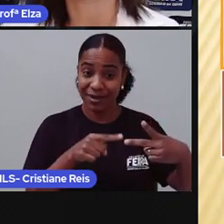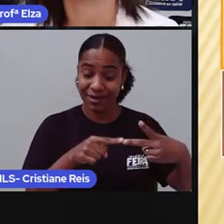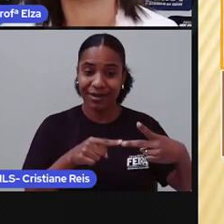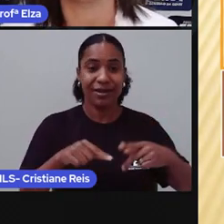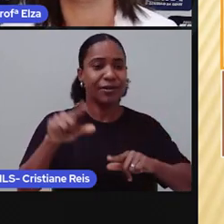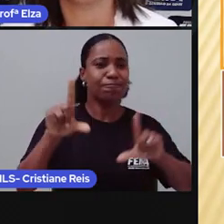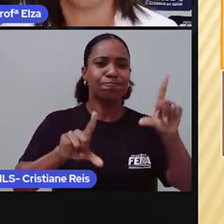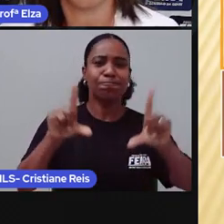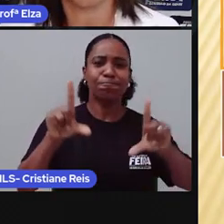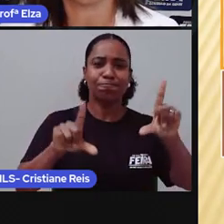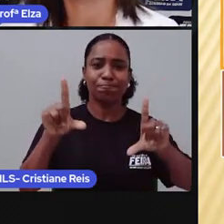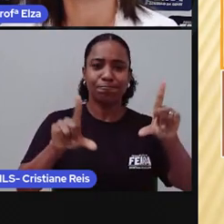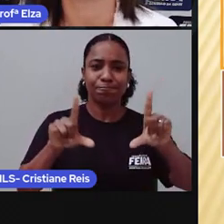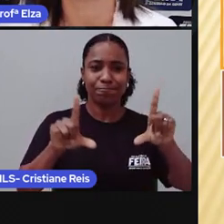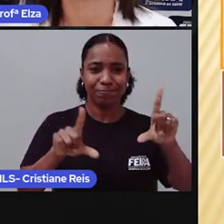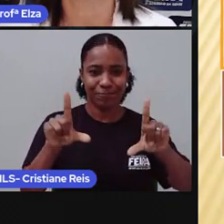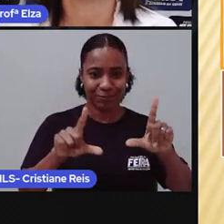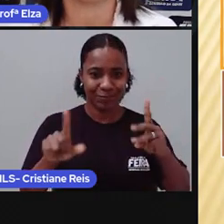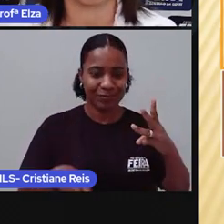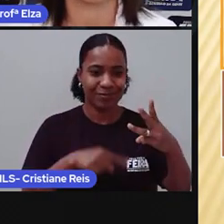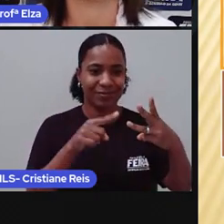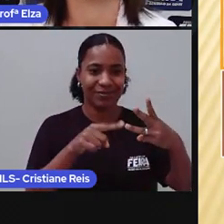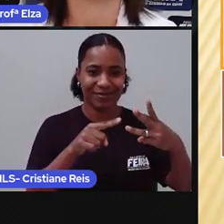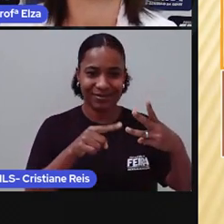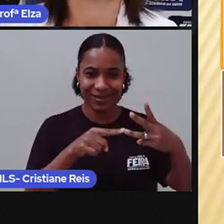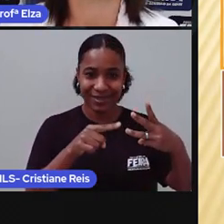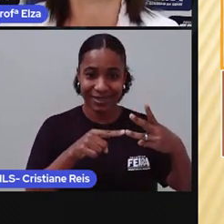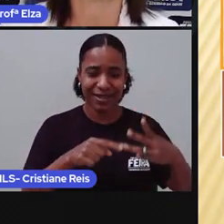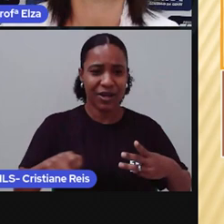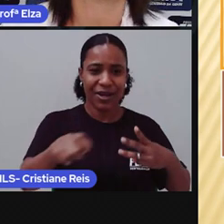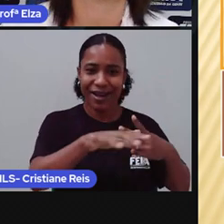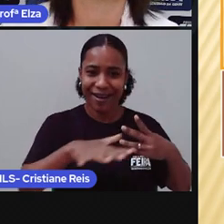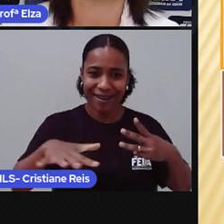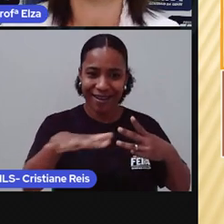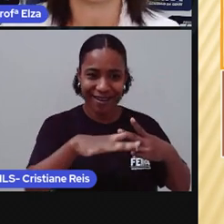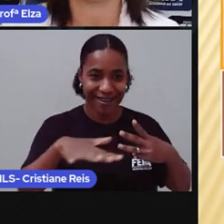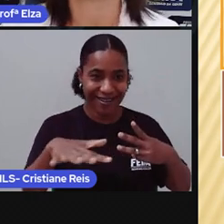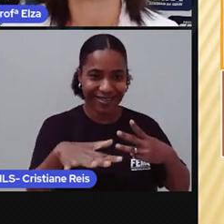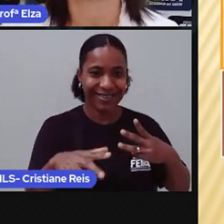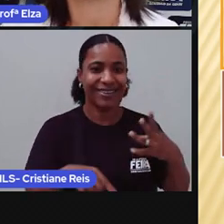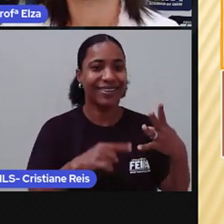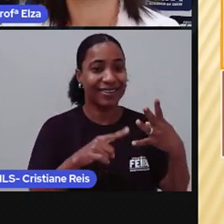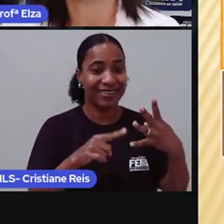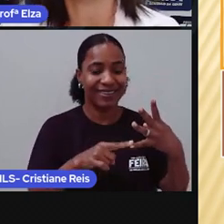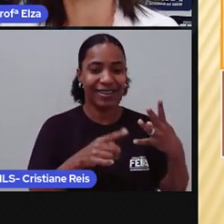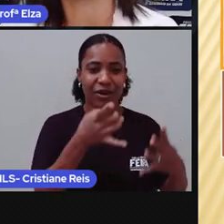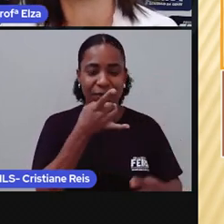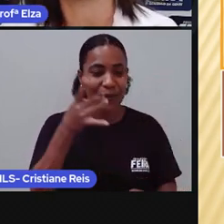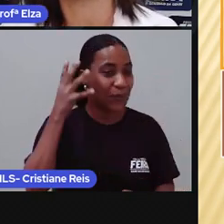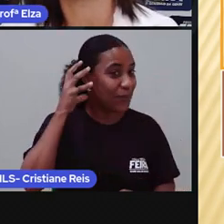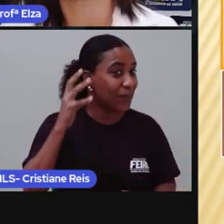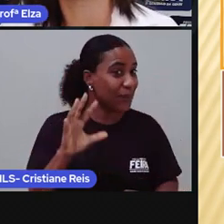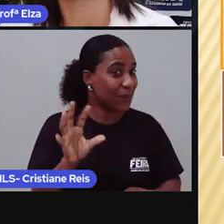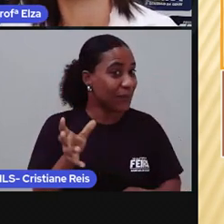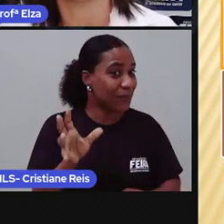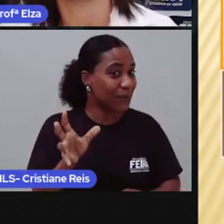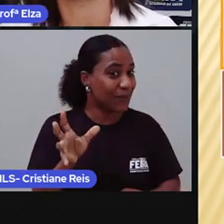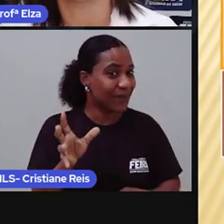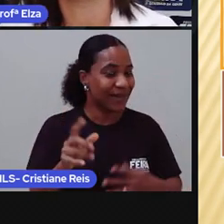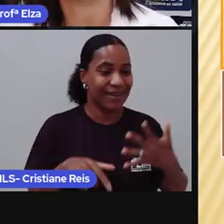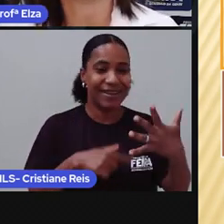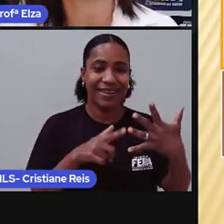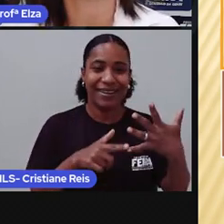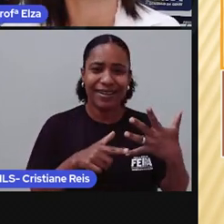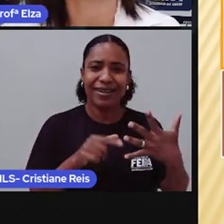Televisão. Area. Área. Radio. Rádio. Music. Música.